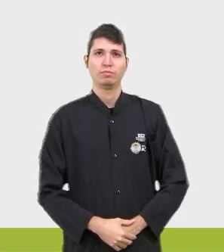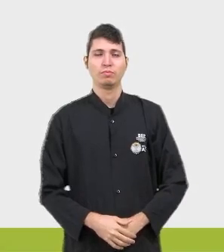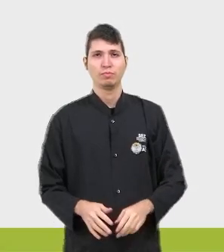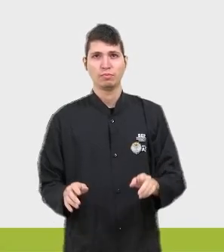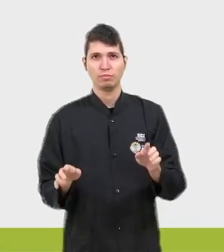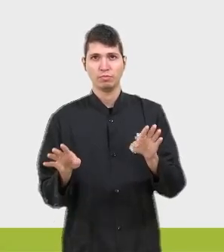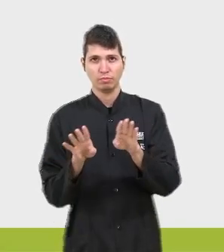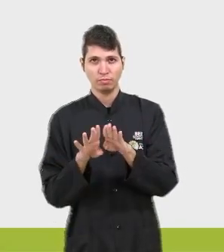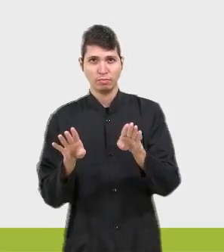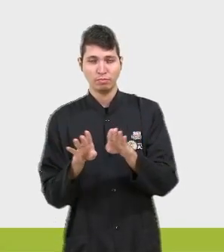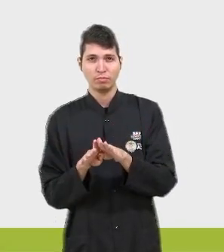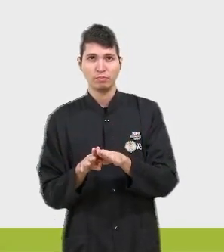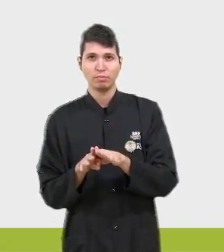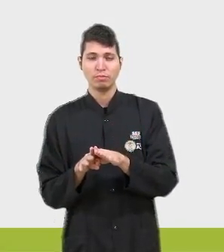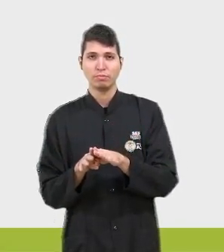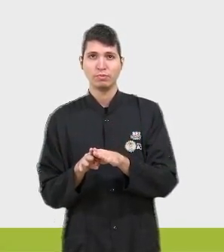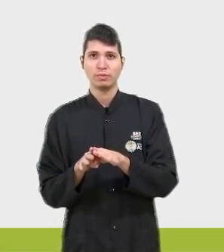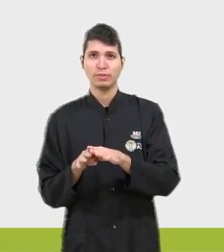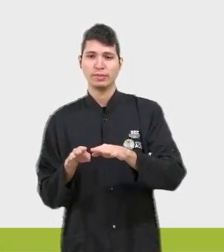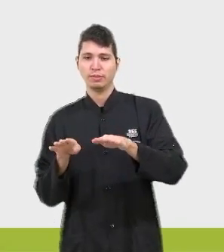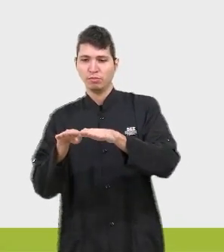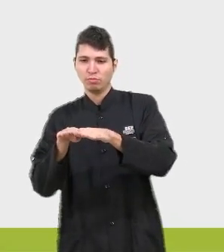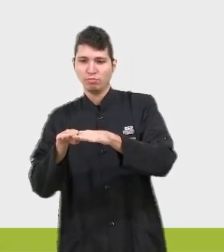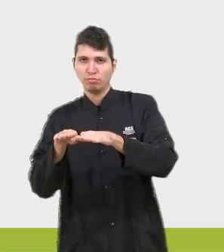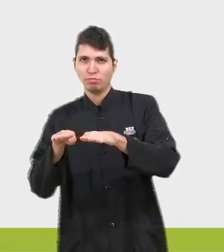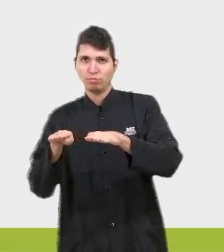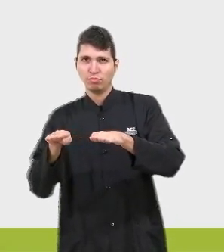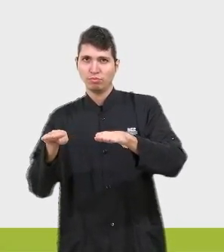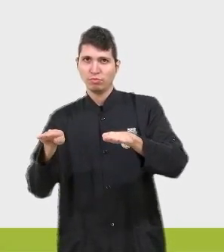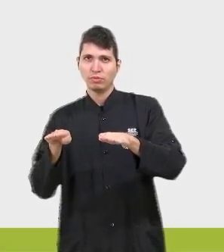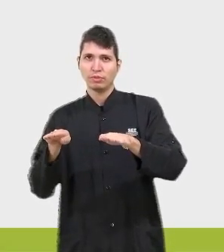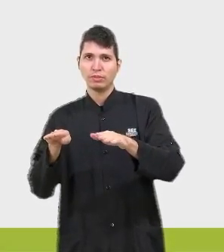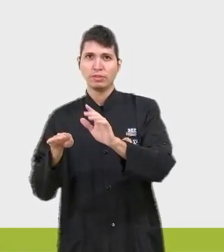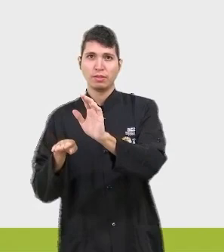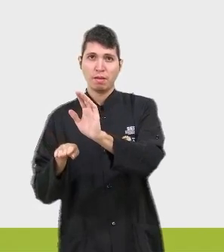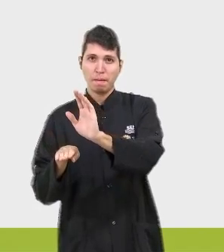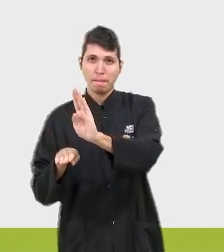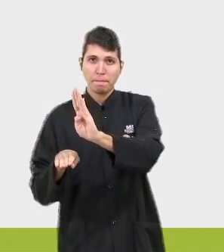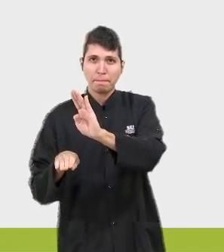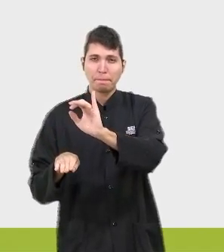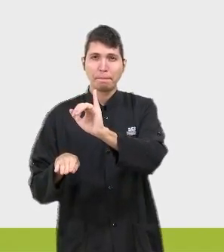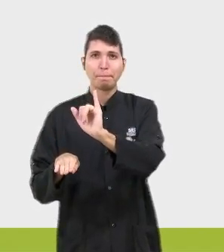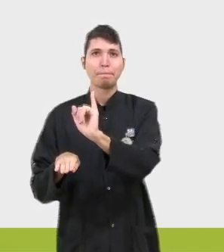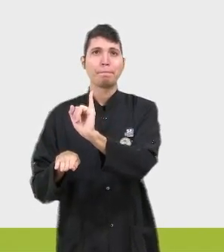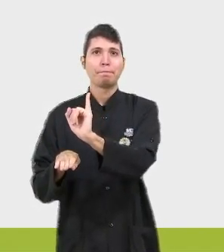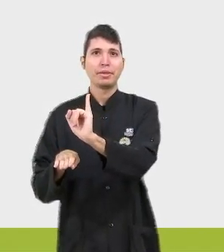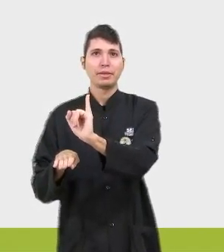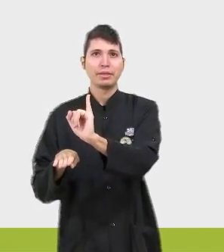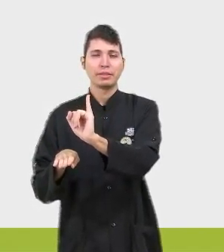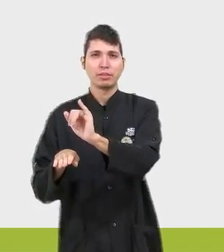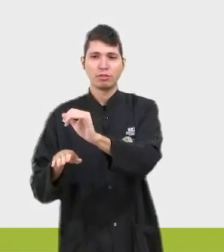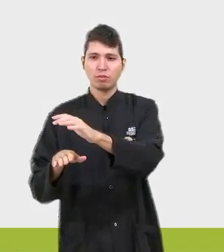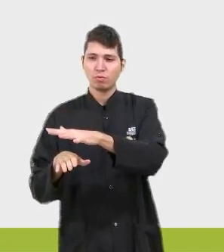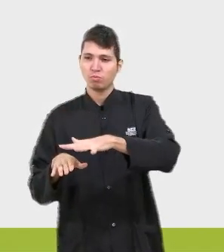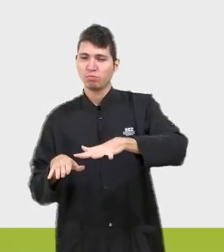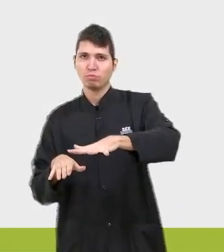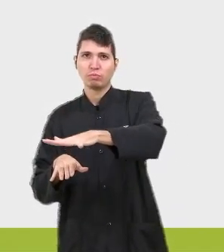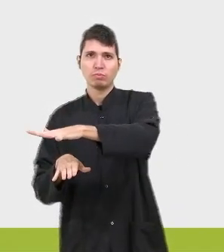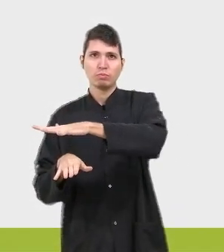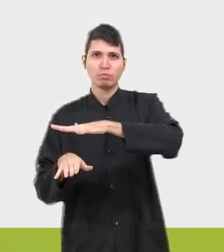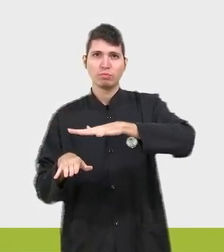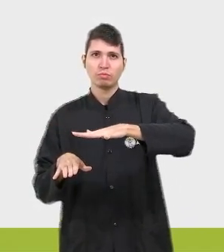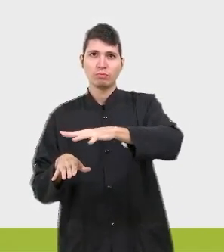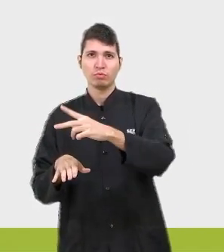correspondente a uma superfície plana bidimensional, ou seja, possui duas